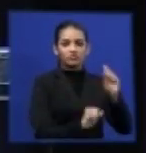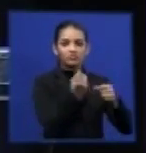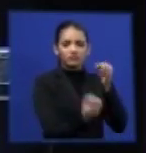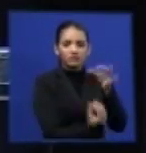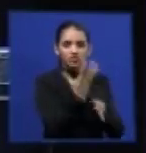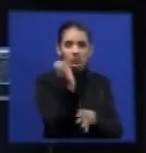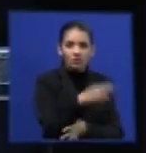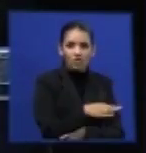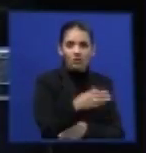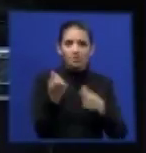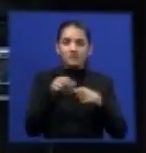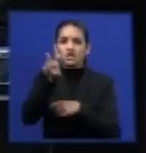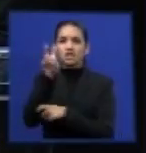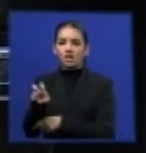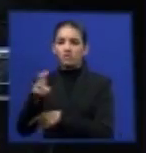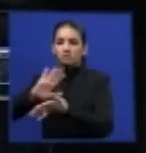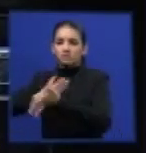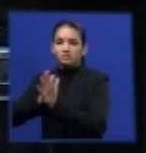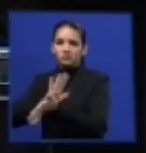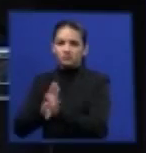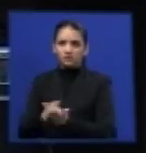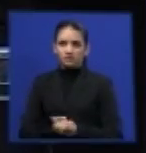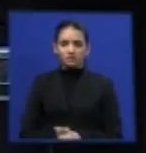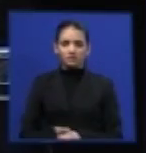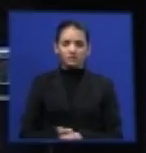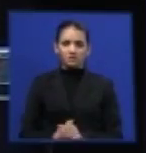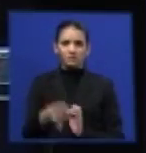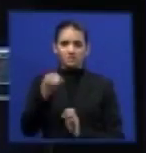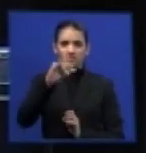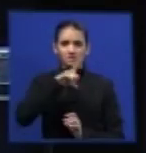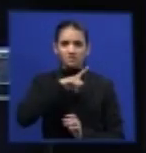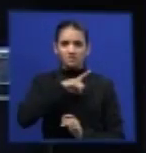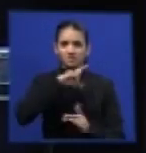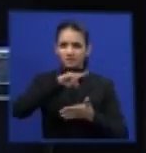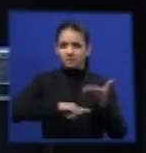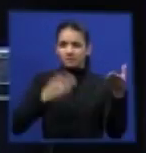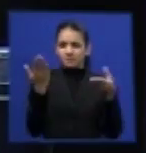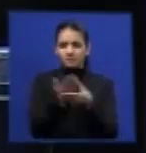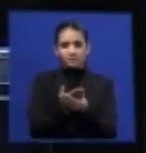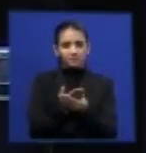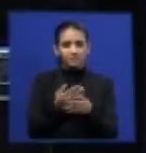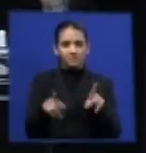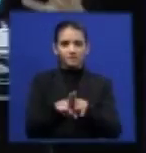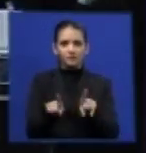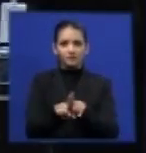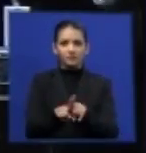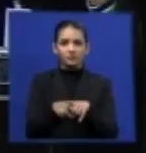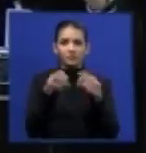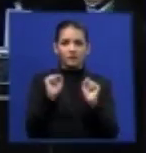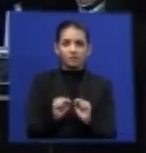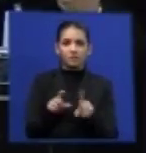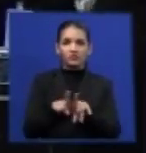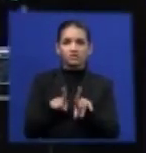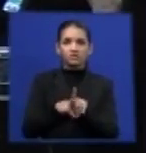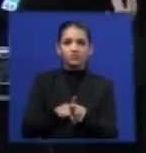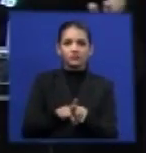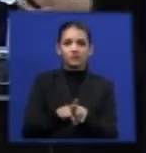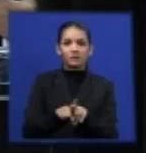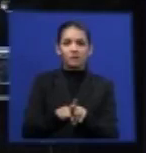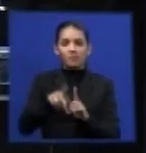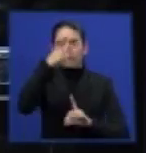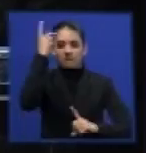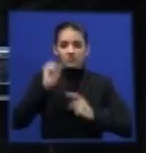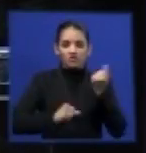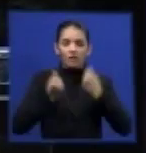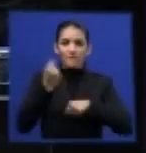se eu tenho, então, esta ação e que permite a eles, os fabricantes de